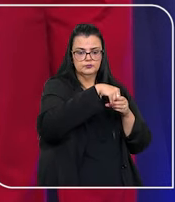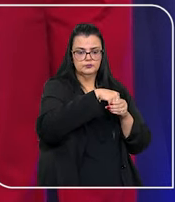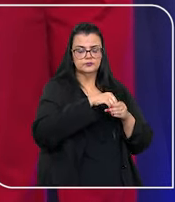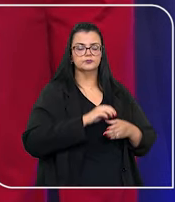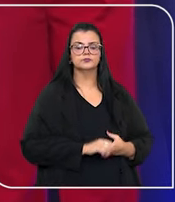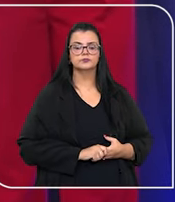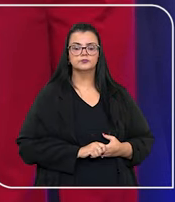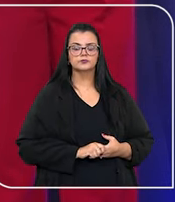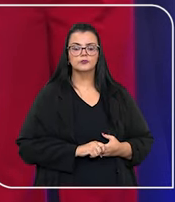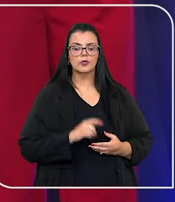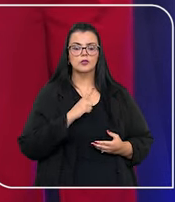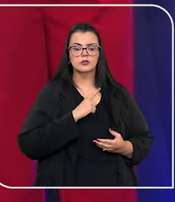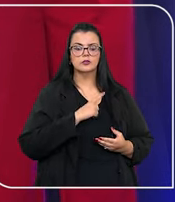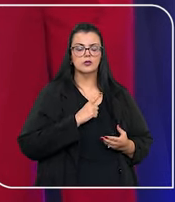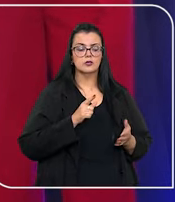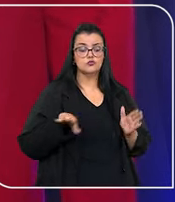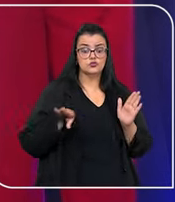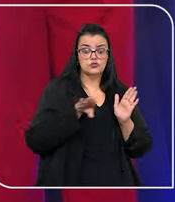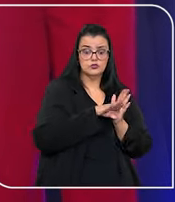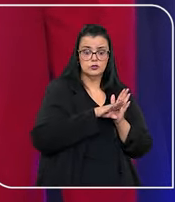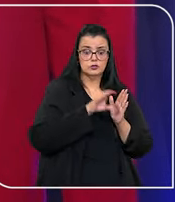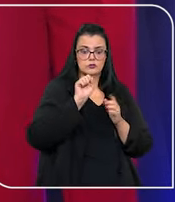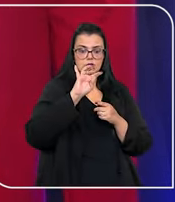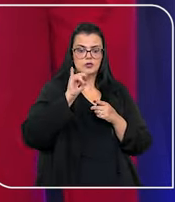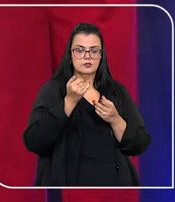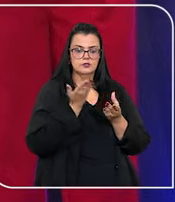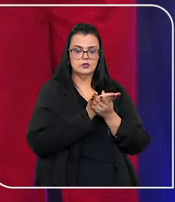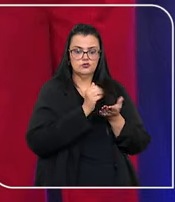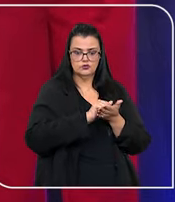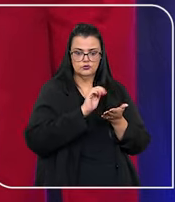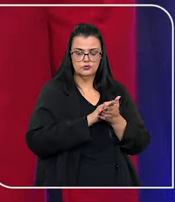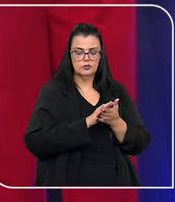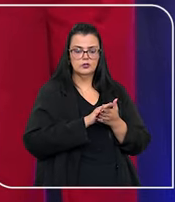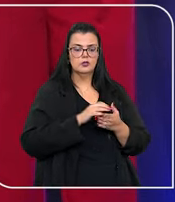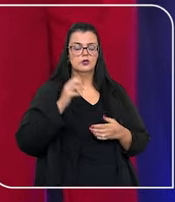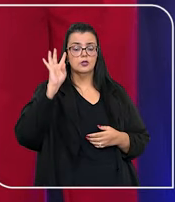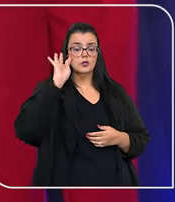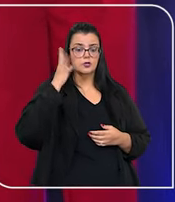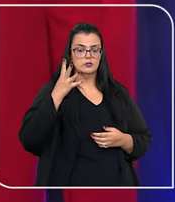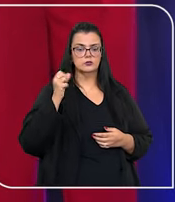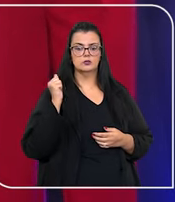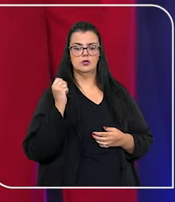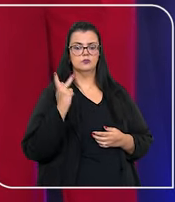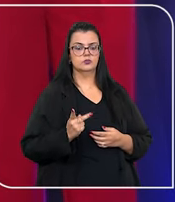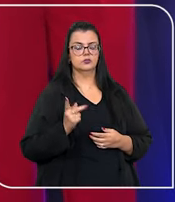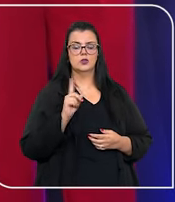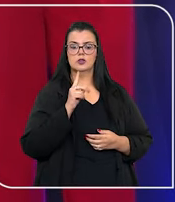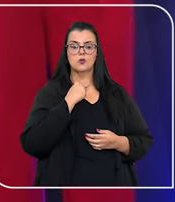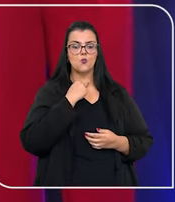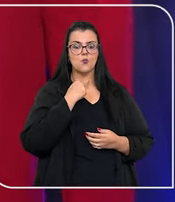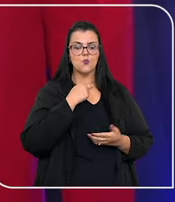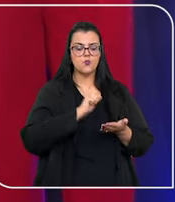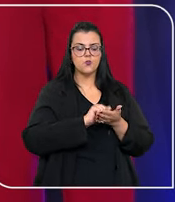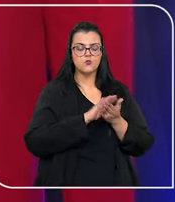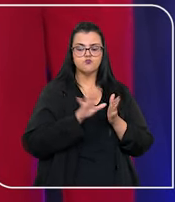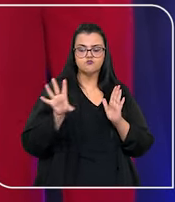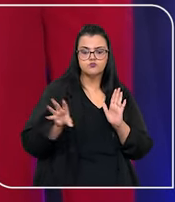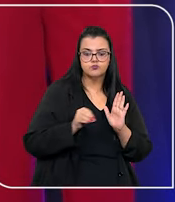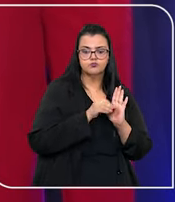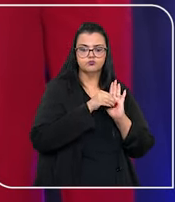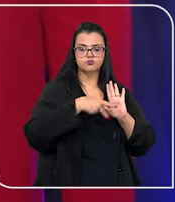Em uma demanda que chegou ao STJ, a terceira turma decidiu que a aposentadoria não pode ser